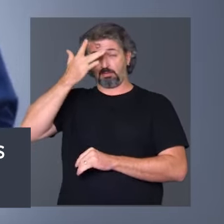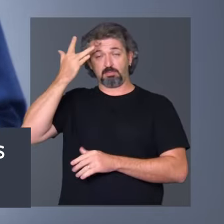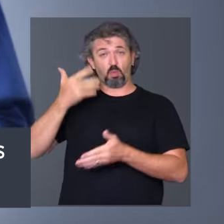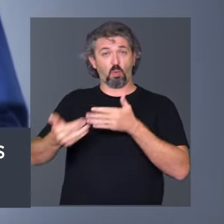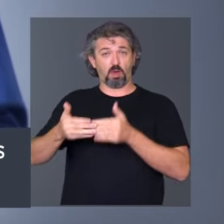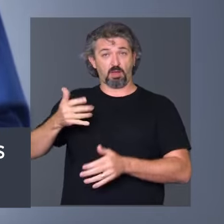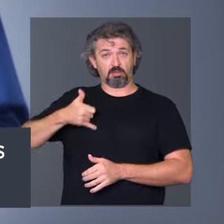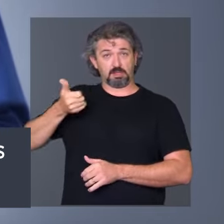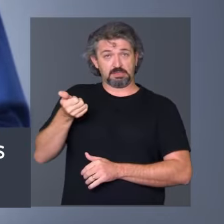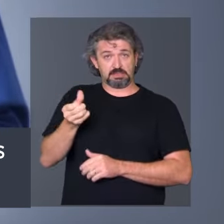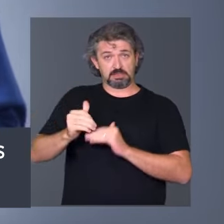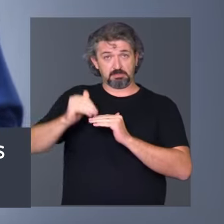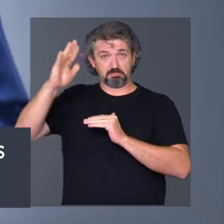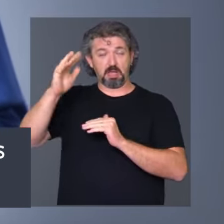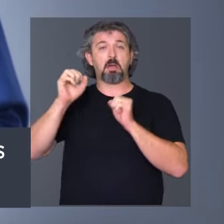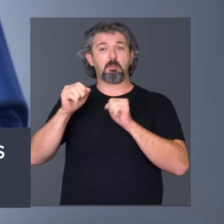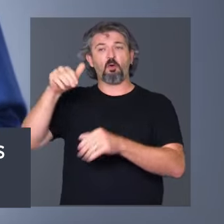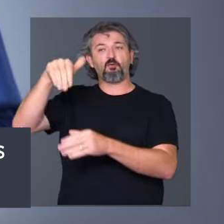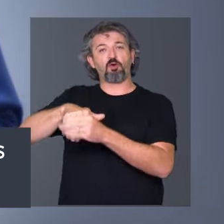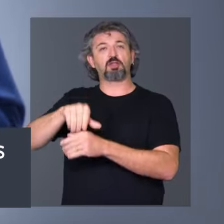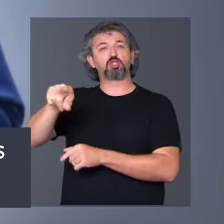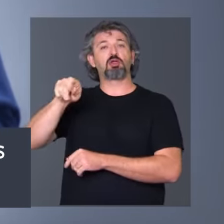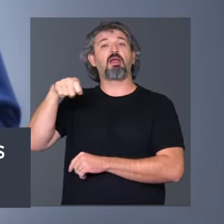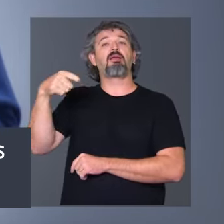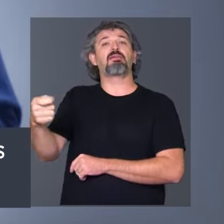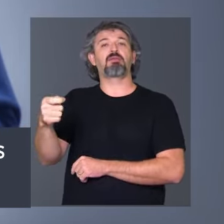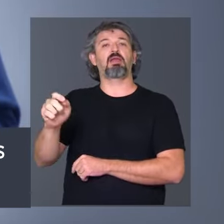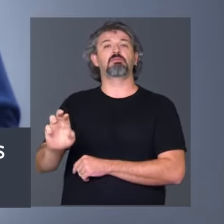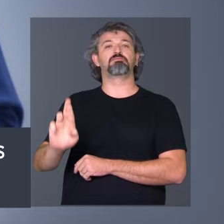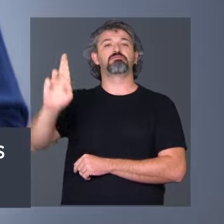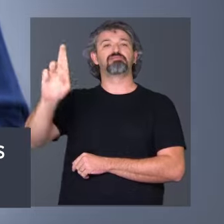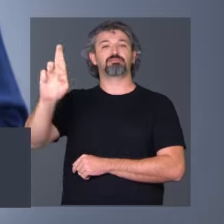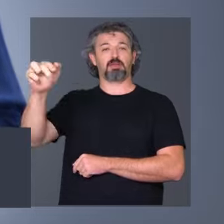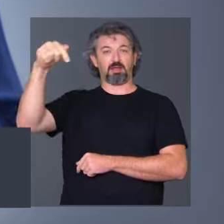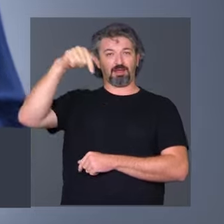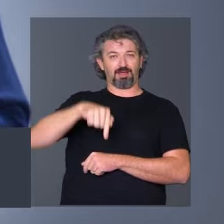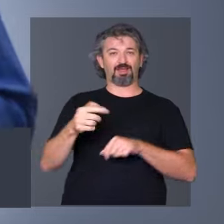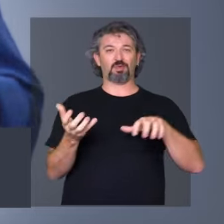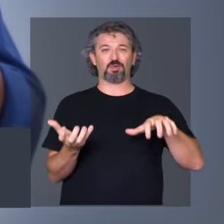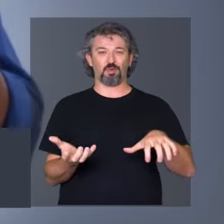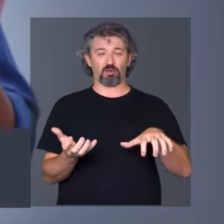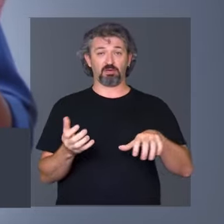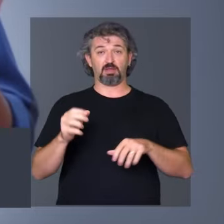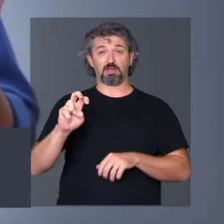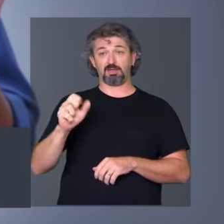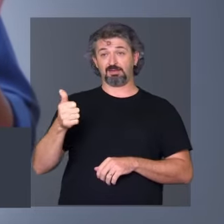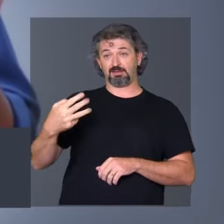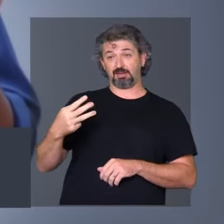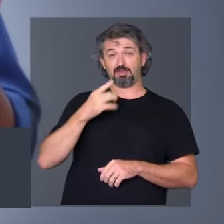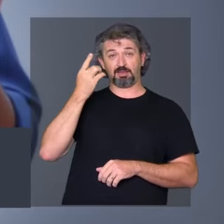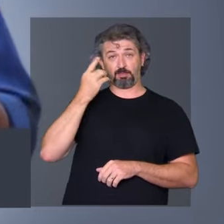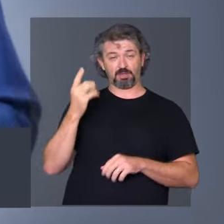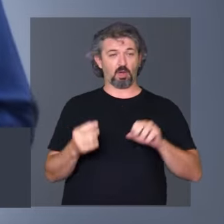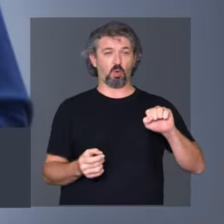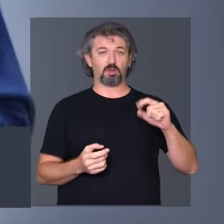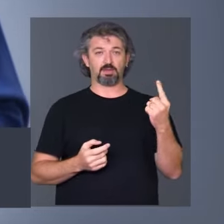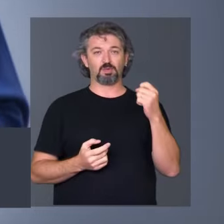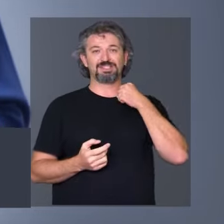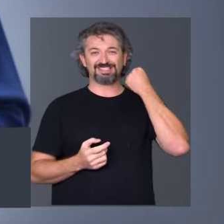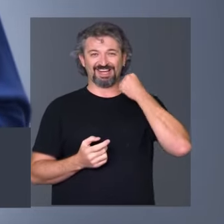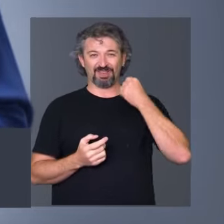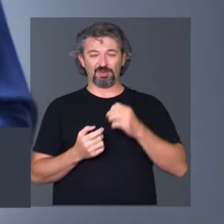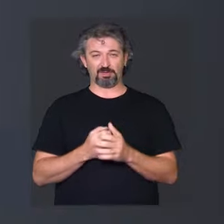população maior de 16 anos escolhe quem vai representar os seus interesses no parlamento. São 513 parlamentares na Câmara e